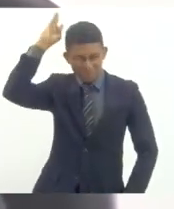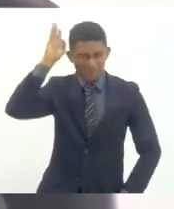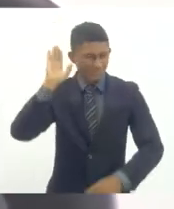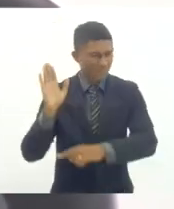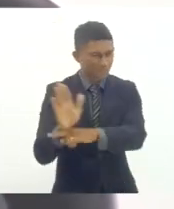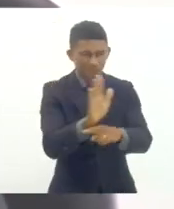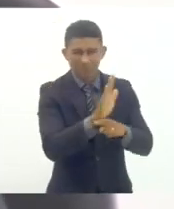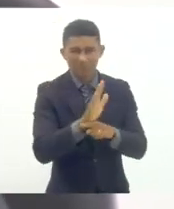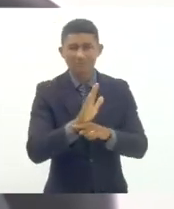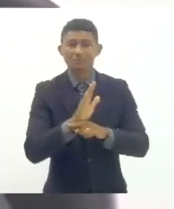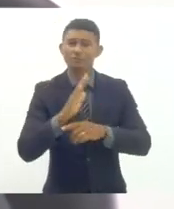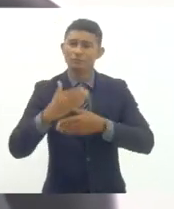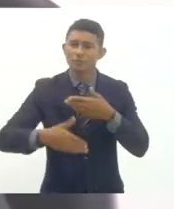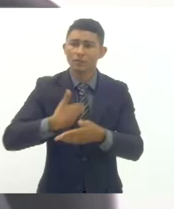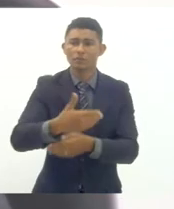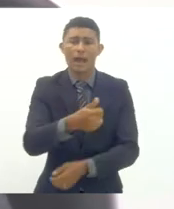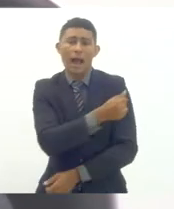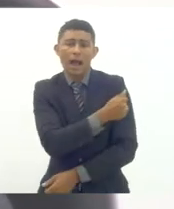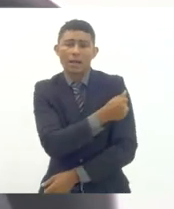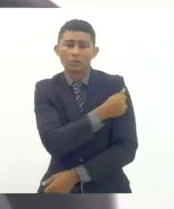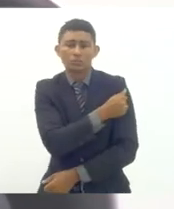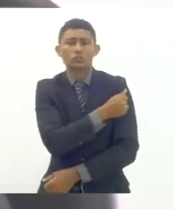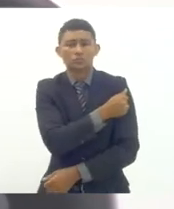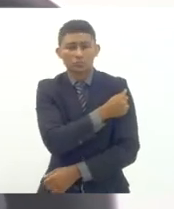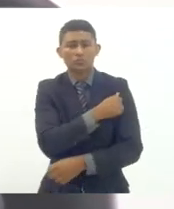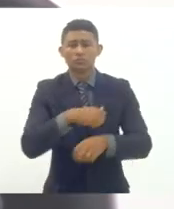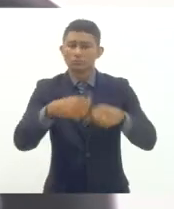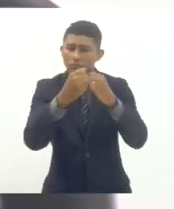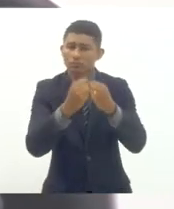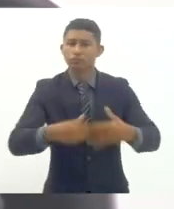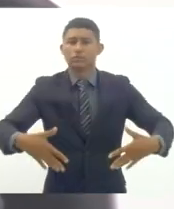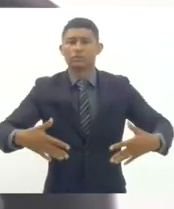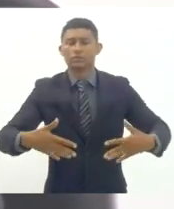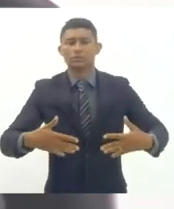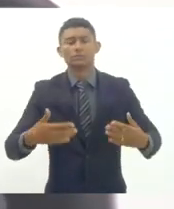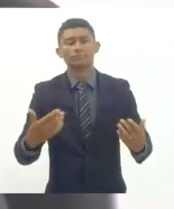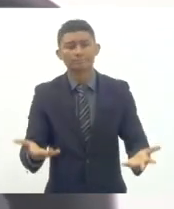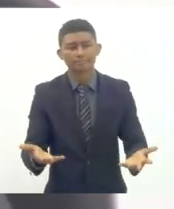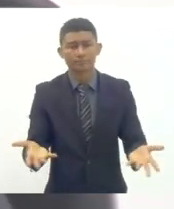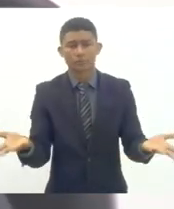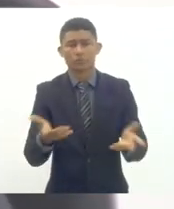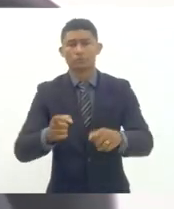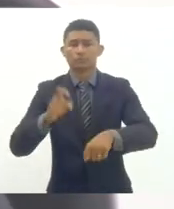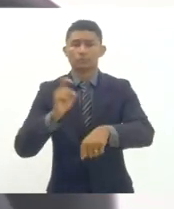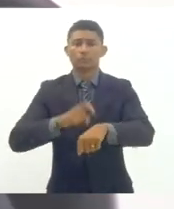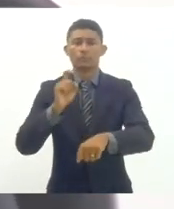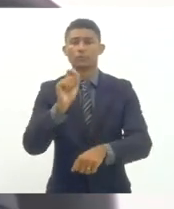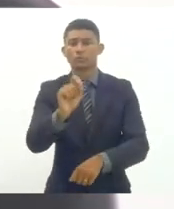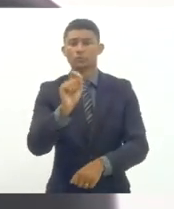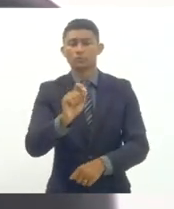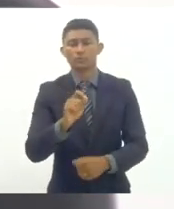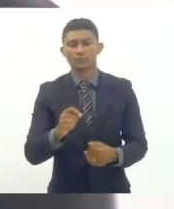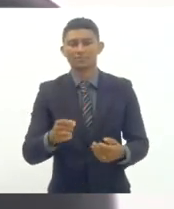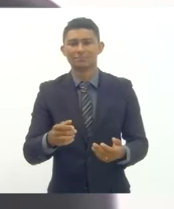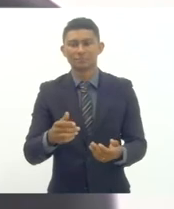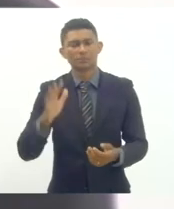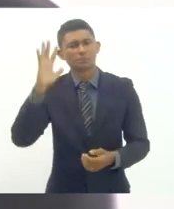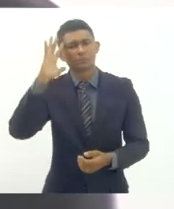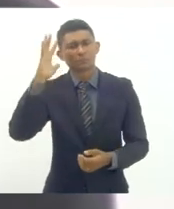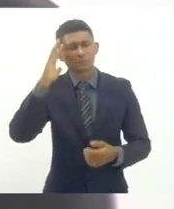escolar dos estudantes então em detrimento desse momento que a ideia das soluções dos conflitos